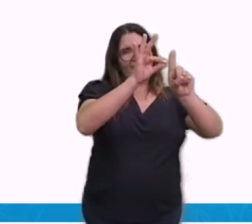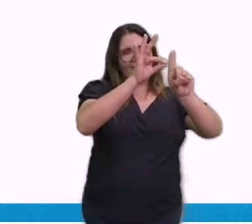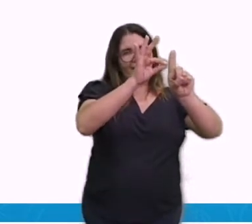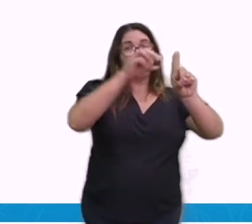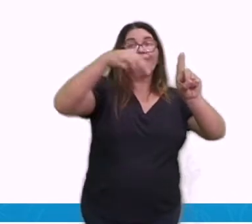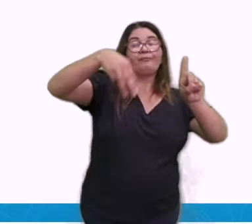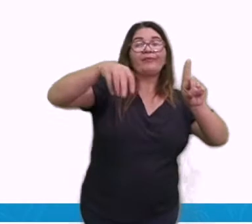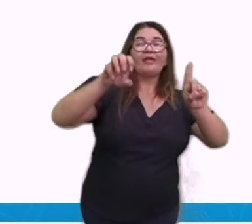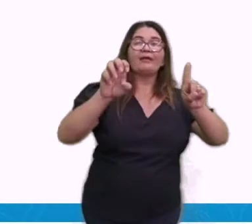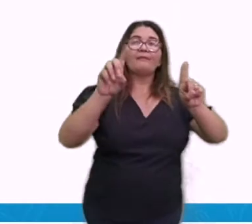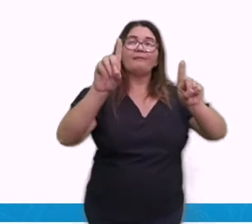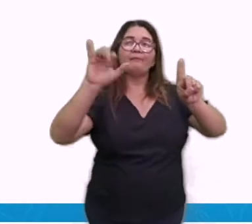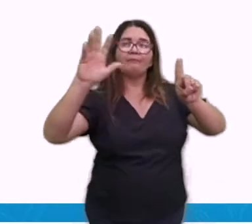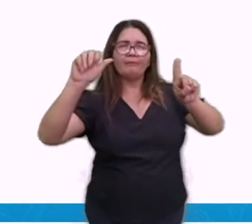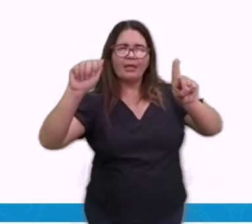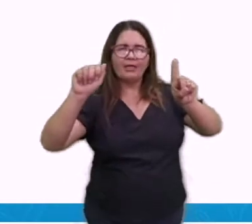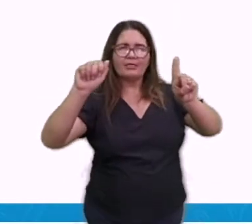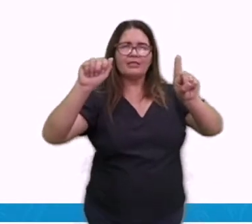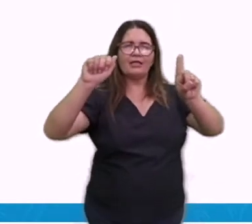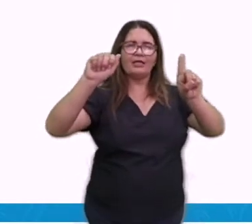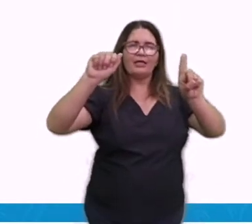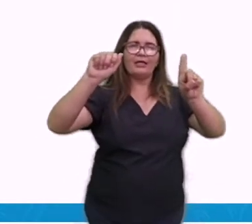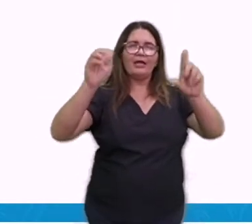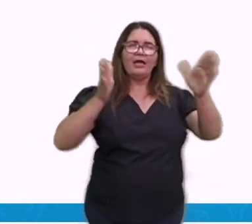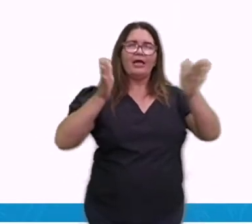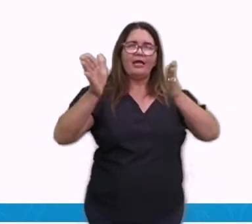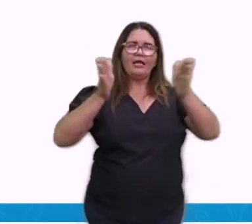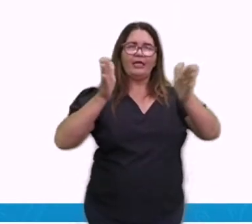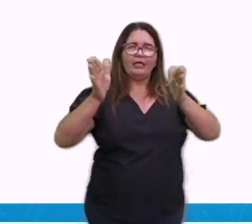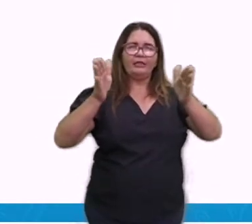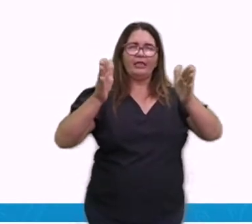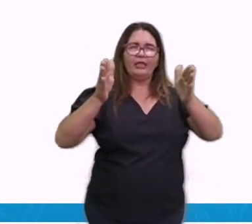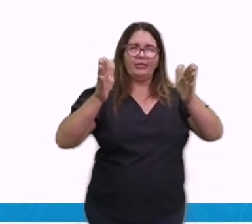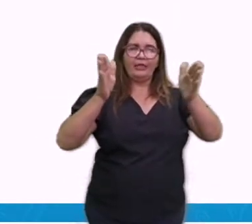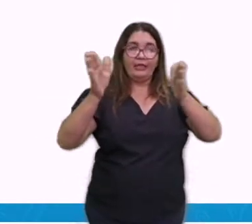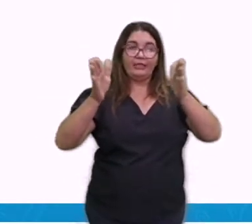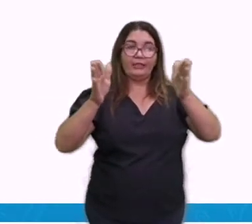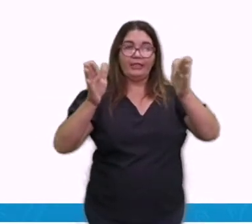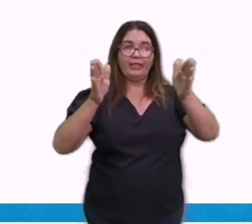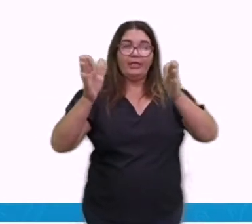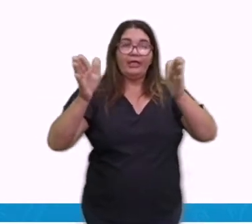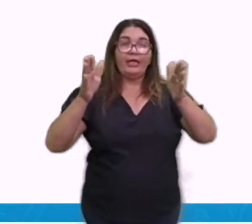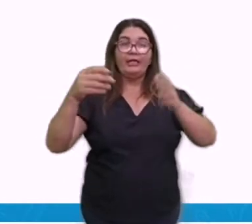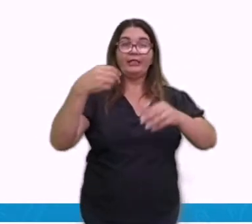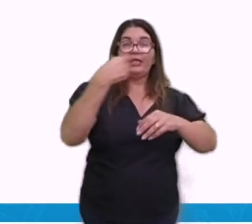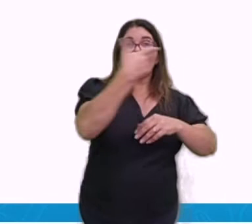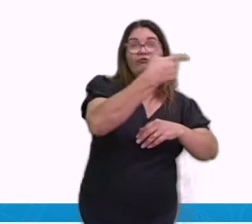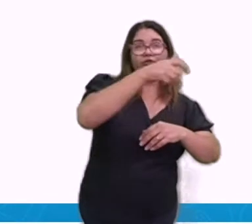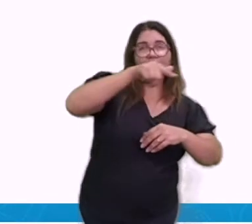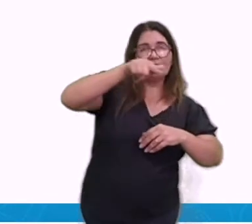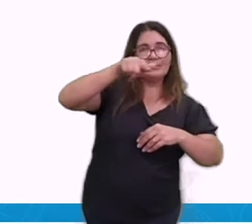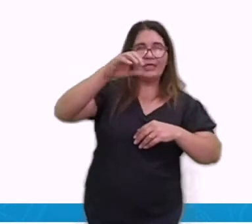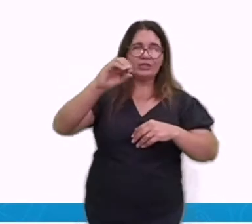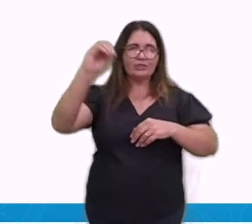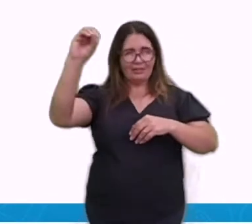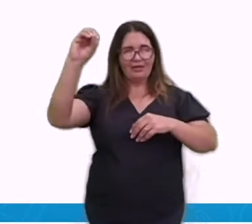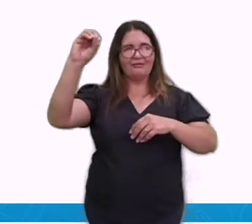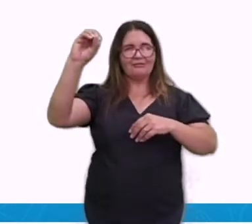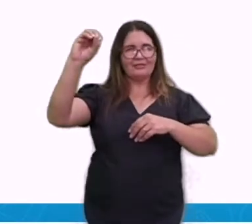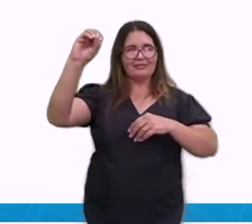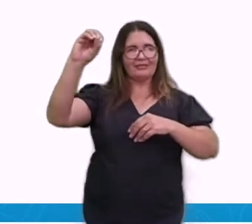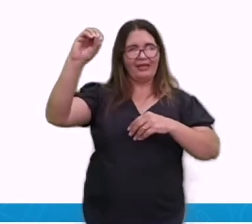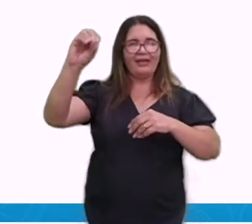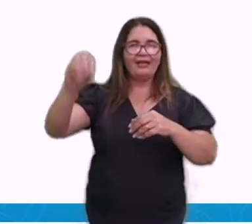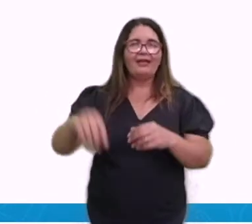média. Entre 27 graus. Vocês já devem ter ouvido falar isso também. Lá nos telejornais. Quando falam do